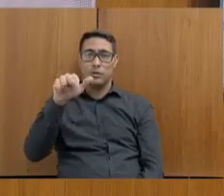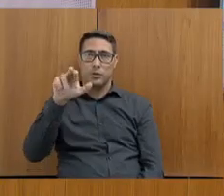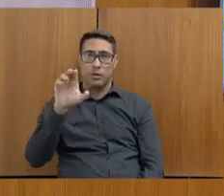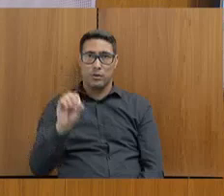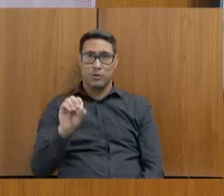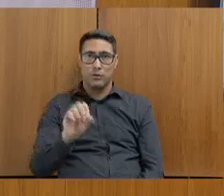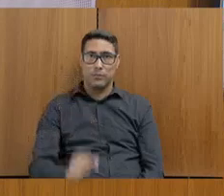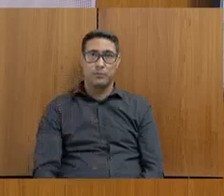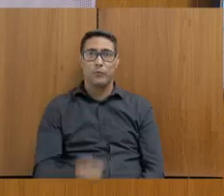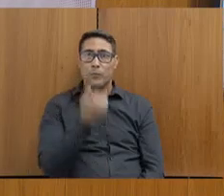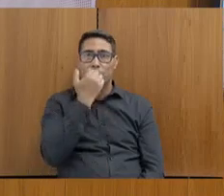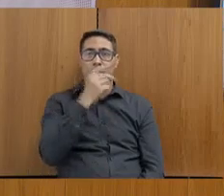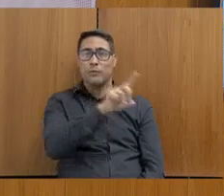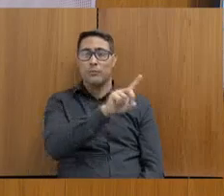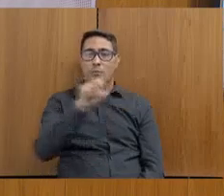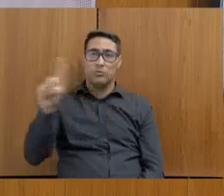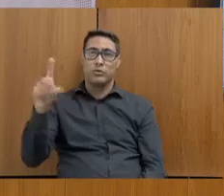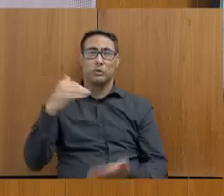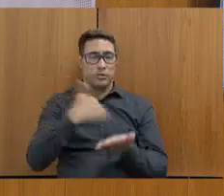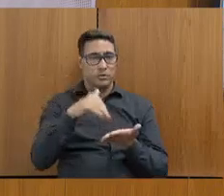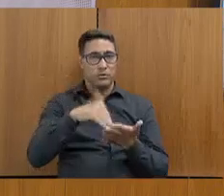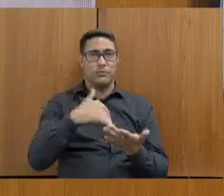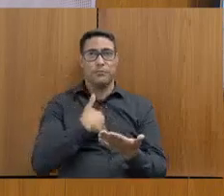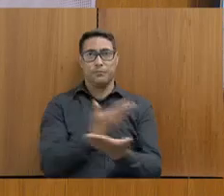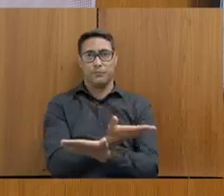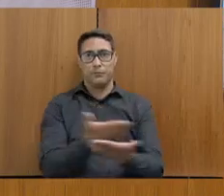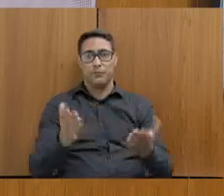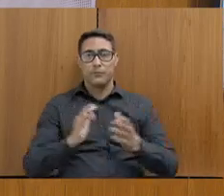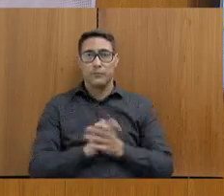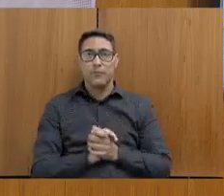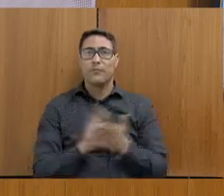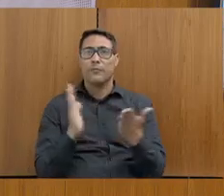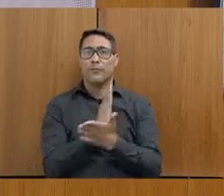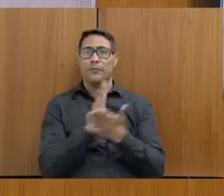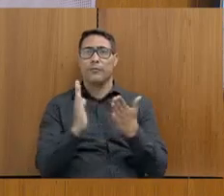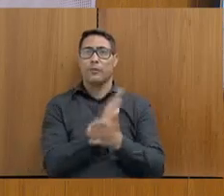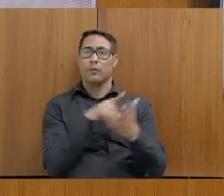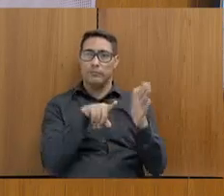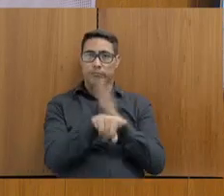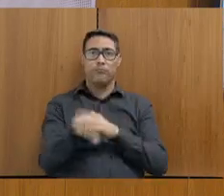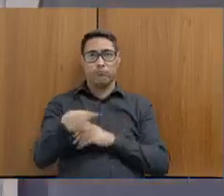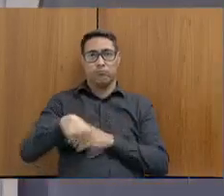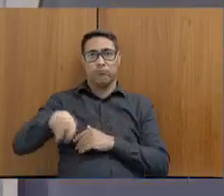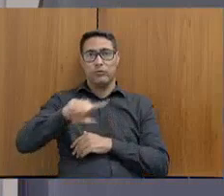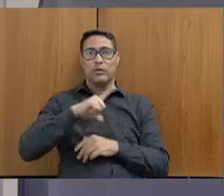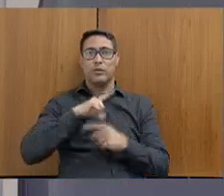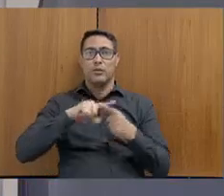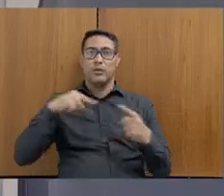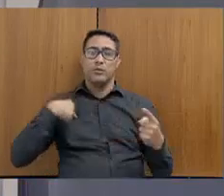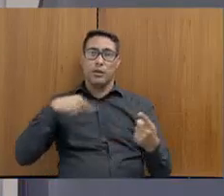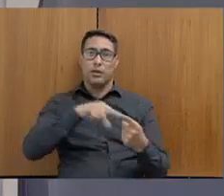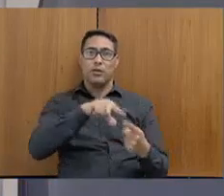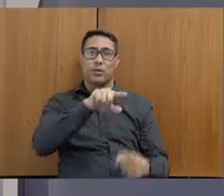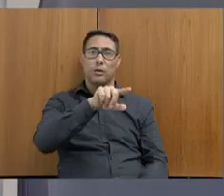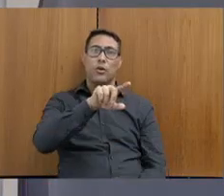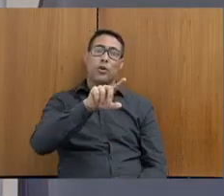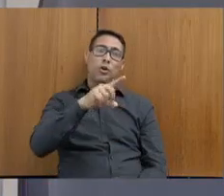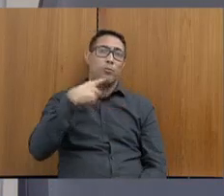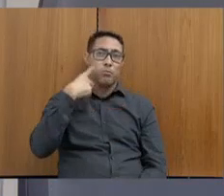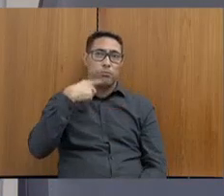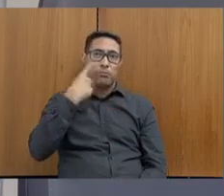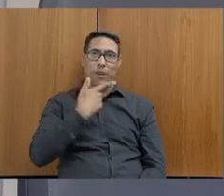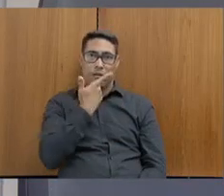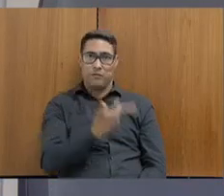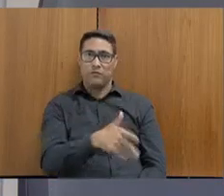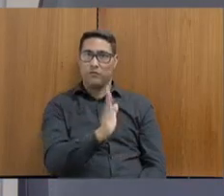Bom dia. Obrigado, presidente. Bom dia, secretário. Algumas perguntas que eu iria fazer aqui, o deputado Eduardo Azevedo já fez a respeito do vale